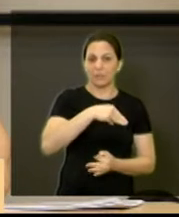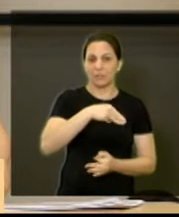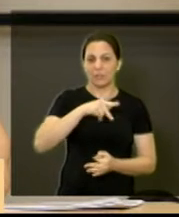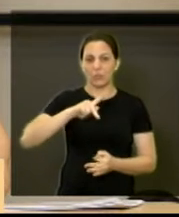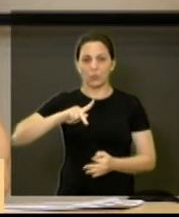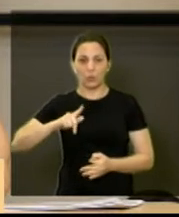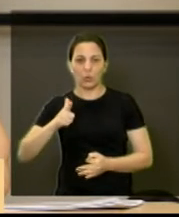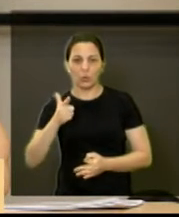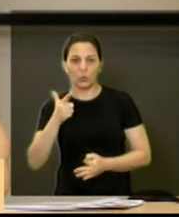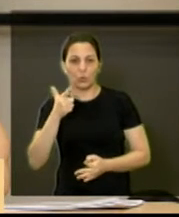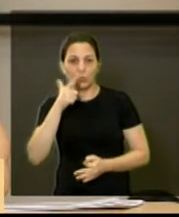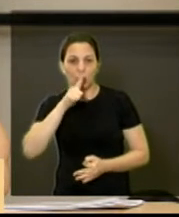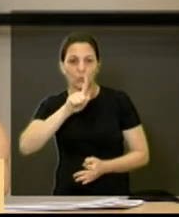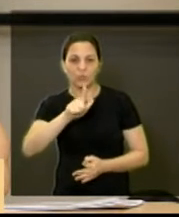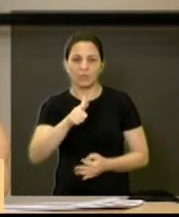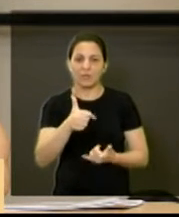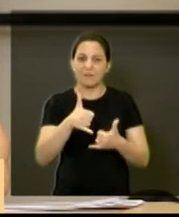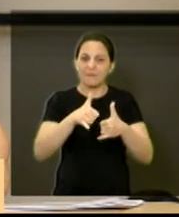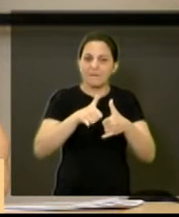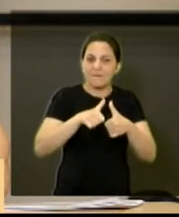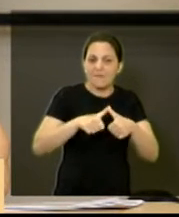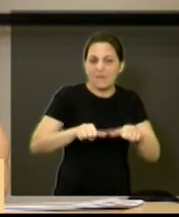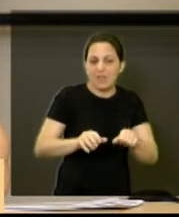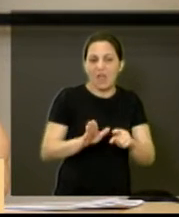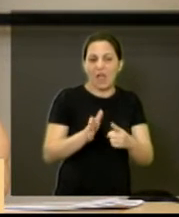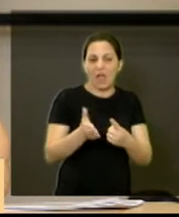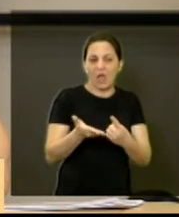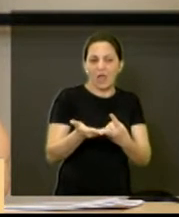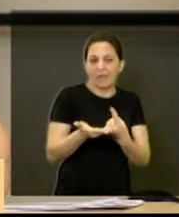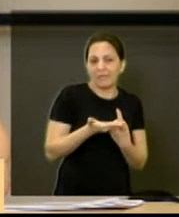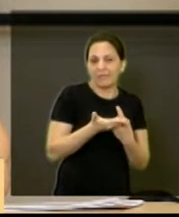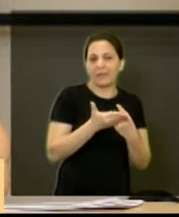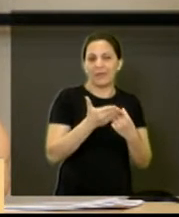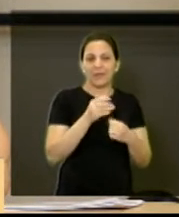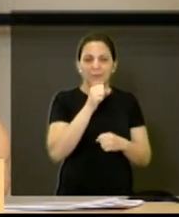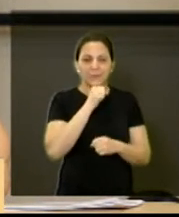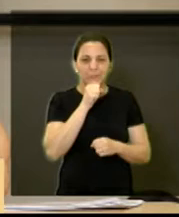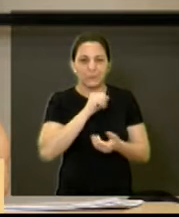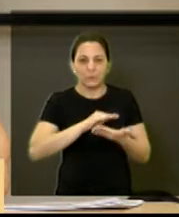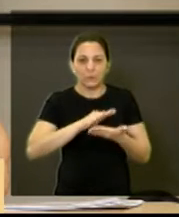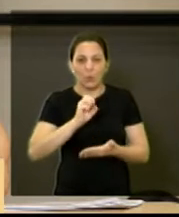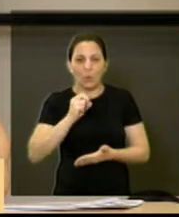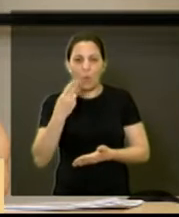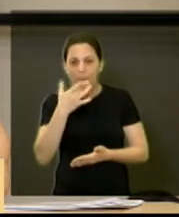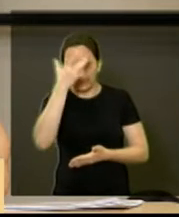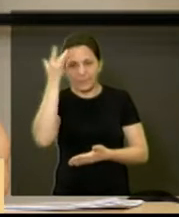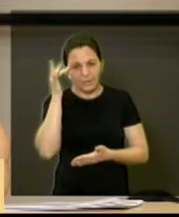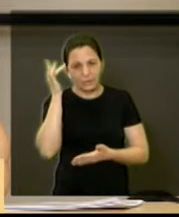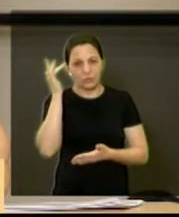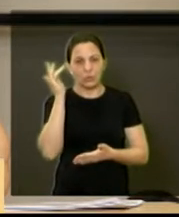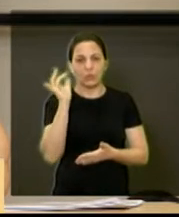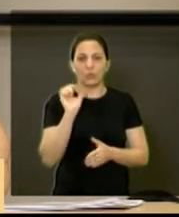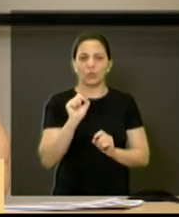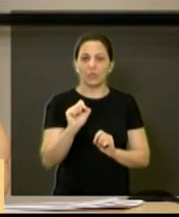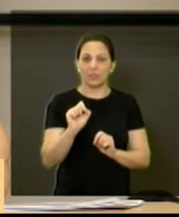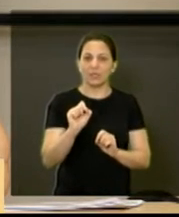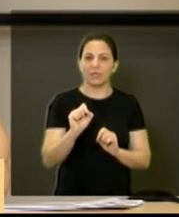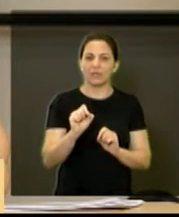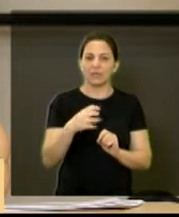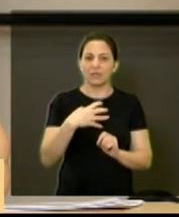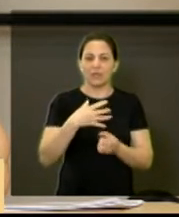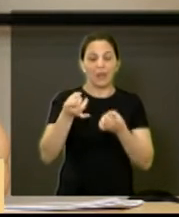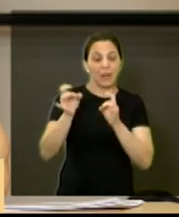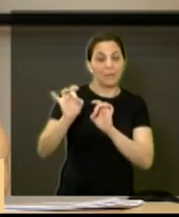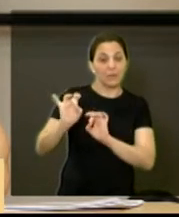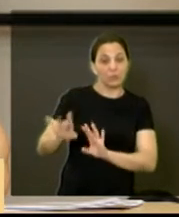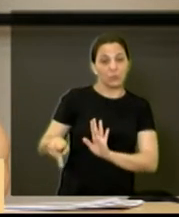que não têm condições de permanecer com os seus idosos, ou, às vezes, aquele idoso que realmente se encontra em uma situação de